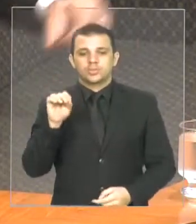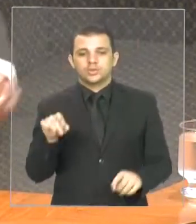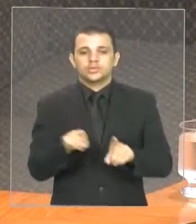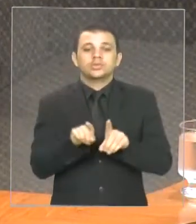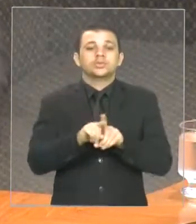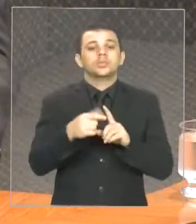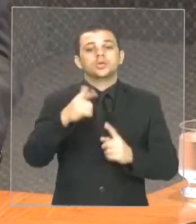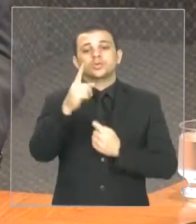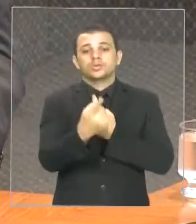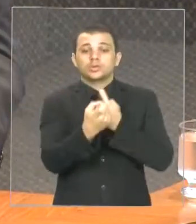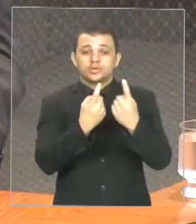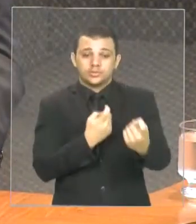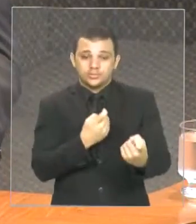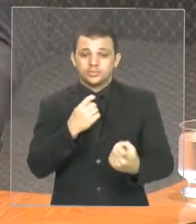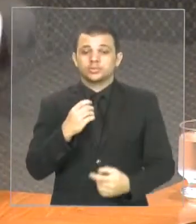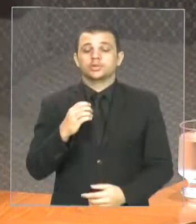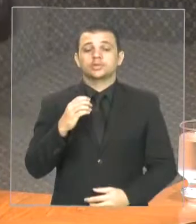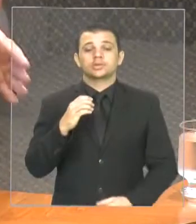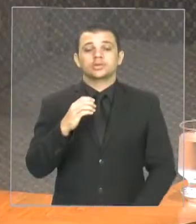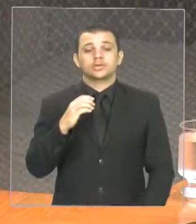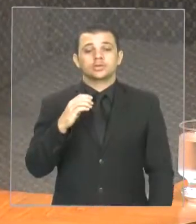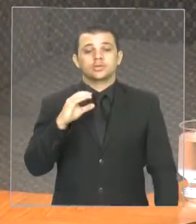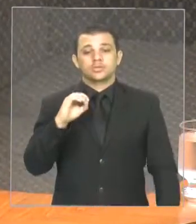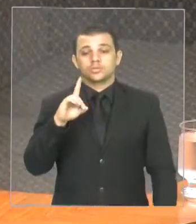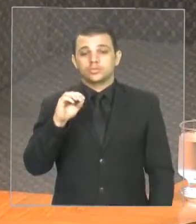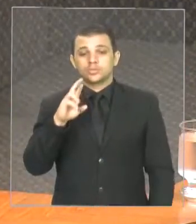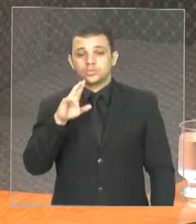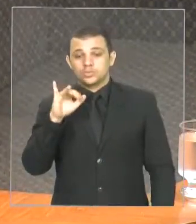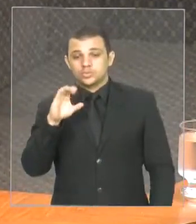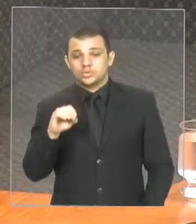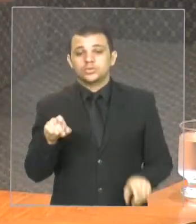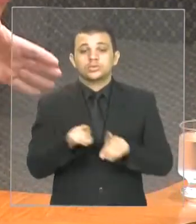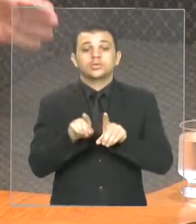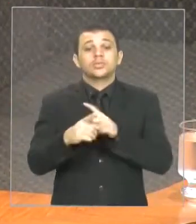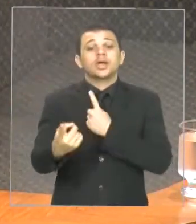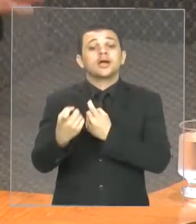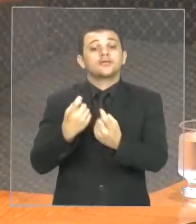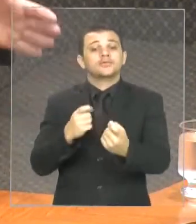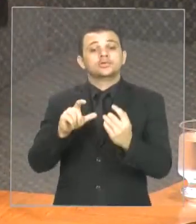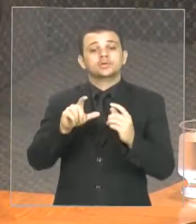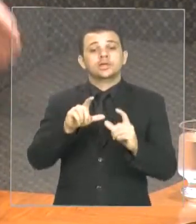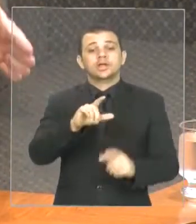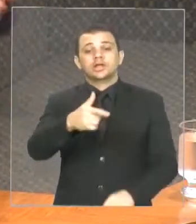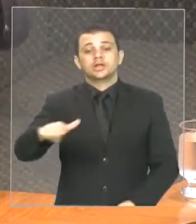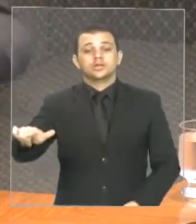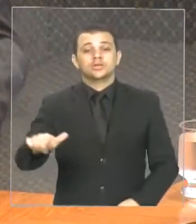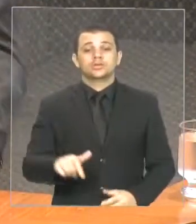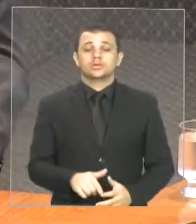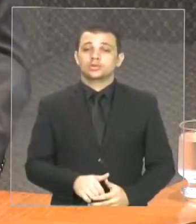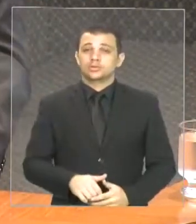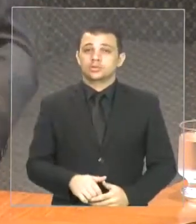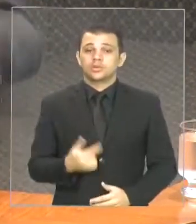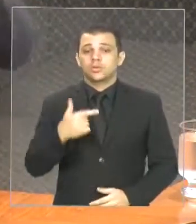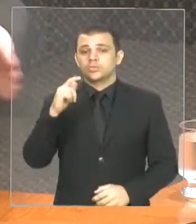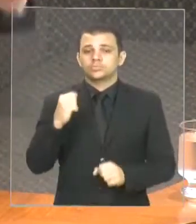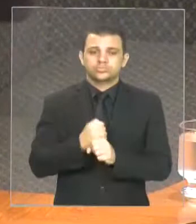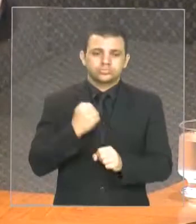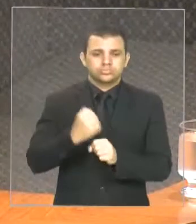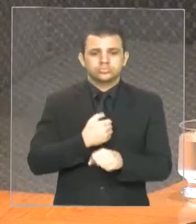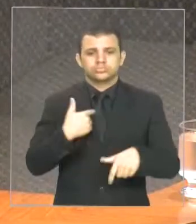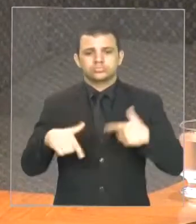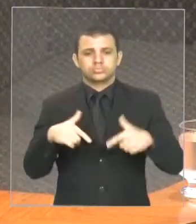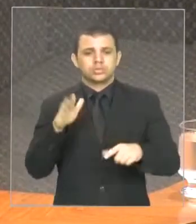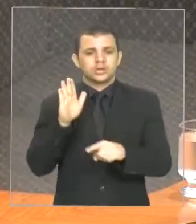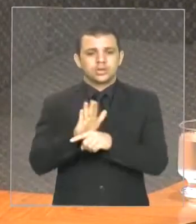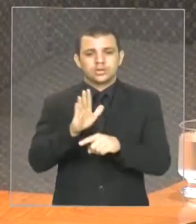com a Carlos Cunha, a Avenida Litorânea, quantas obras foram feitas pelo governo do Estado, ajudando o